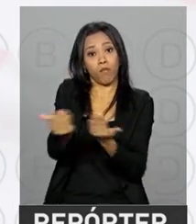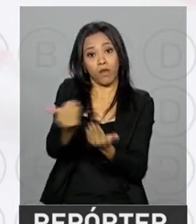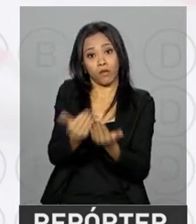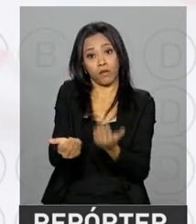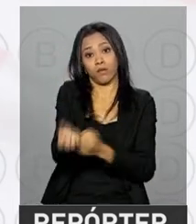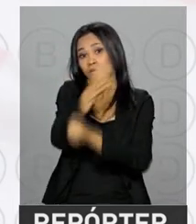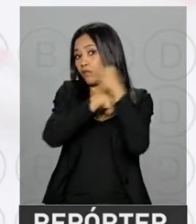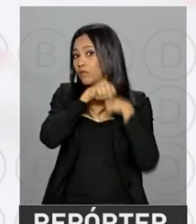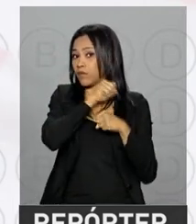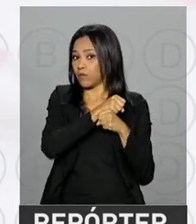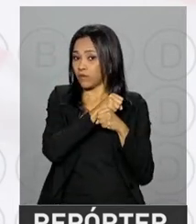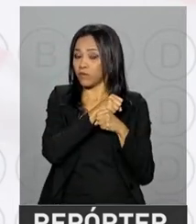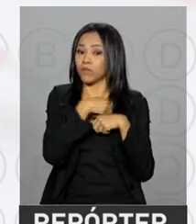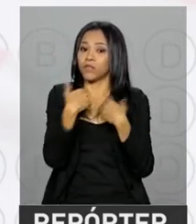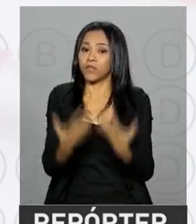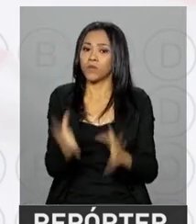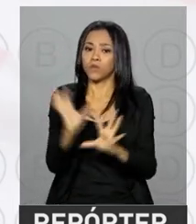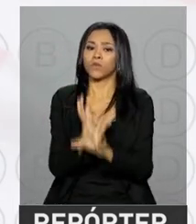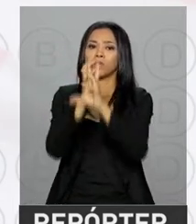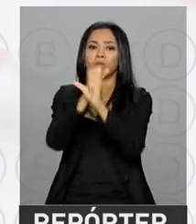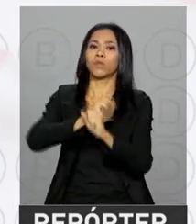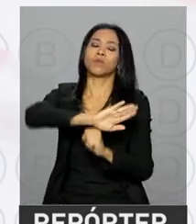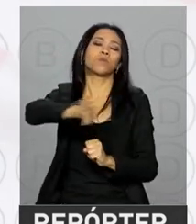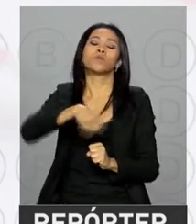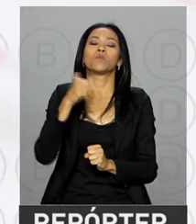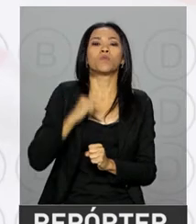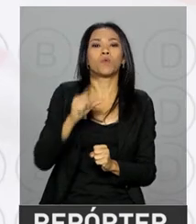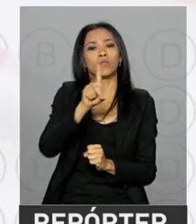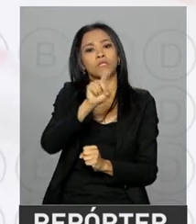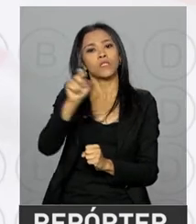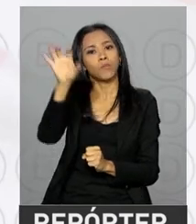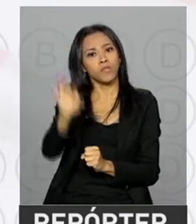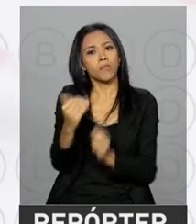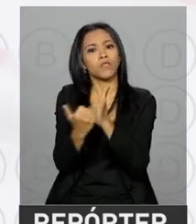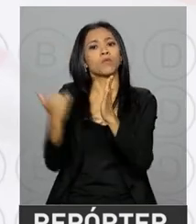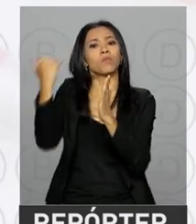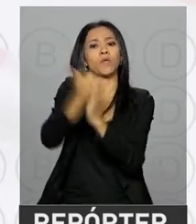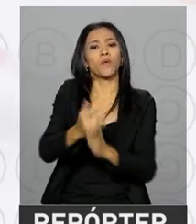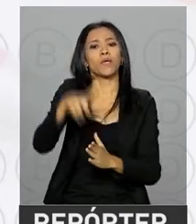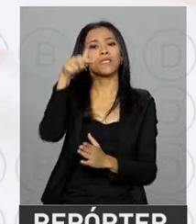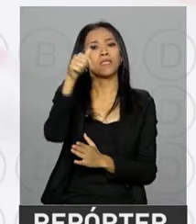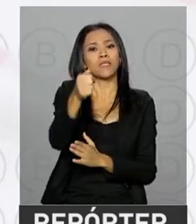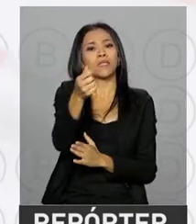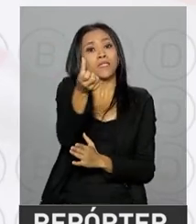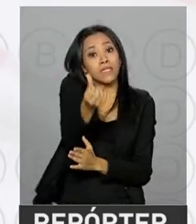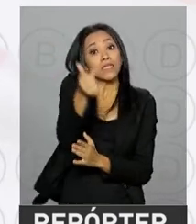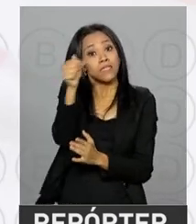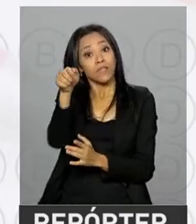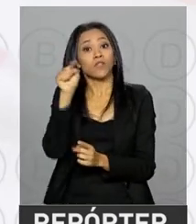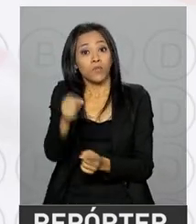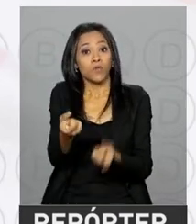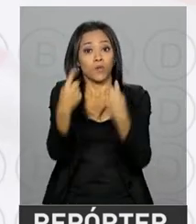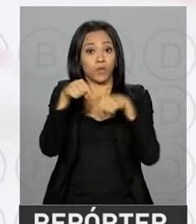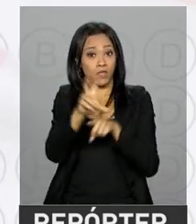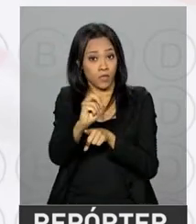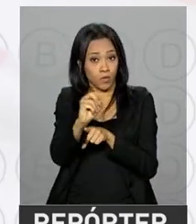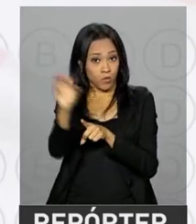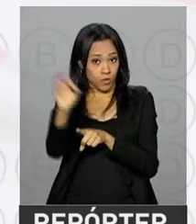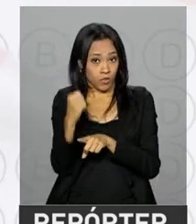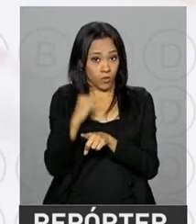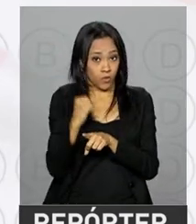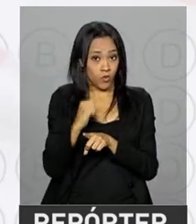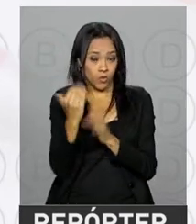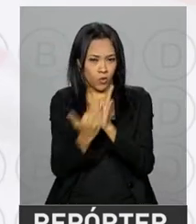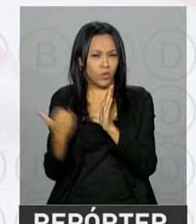programa no ano passado. O total de bolsas integrais é superior a 67 mil e o total de bolsas parciais